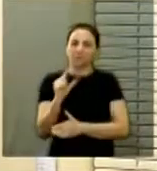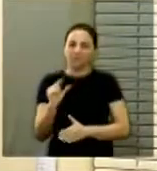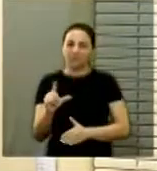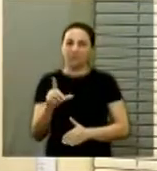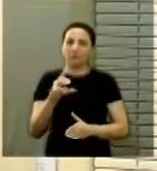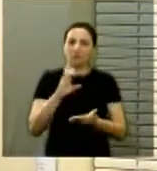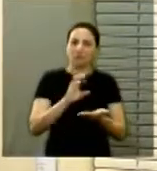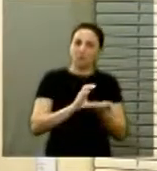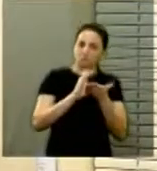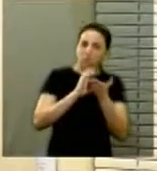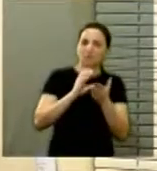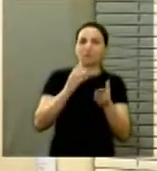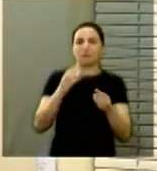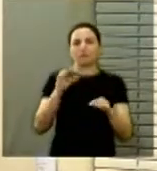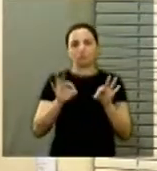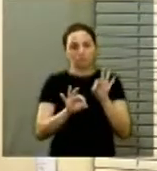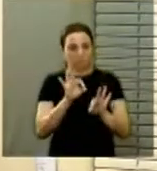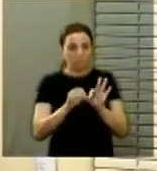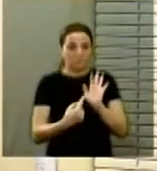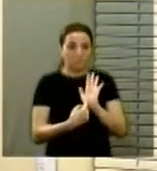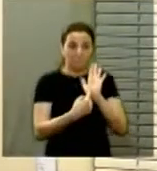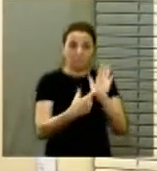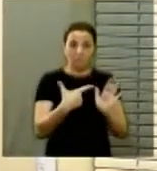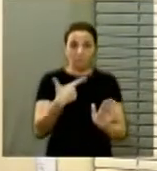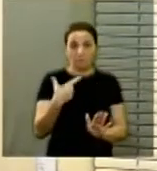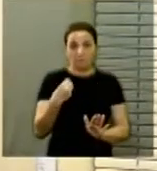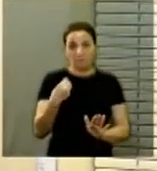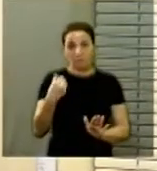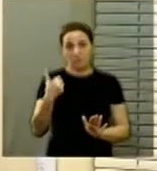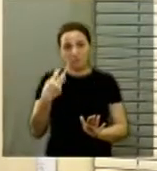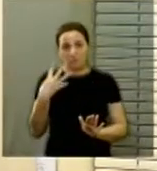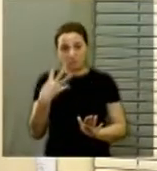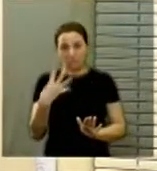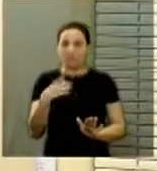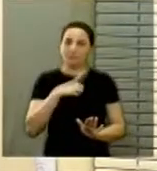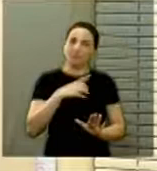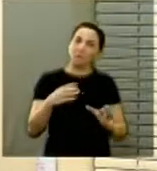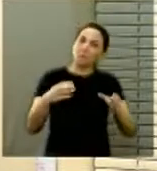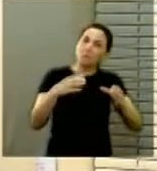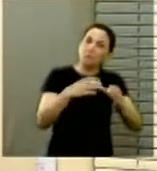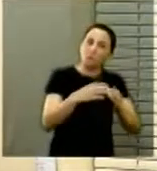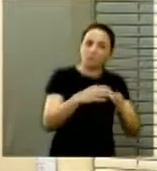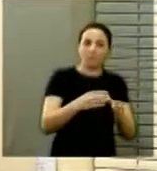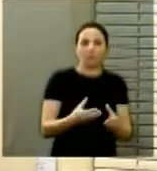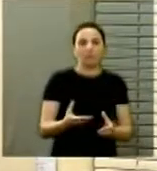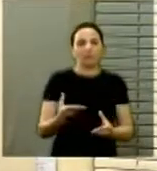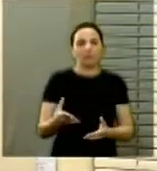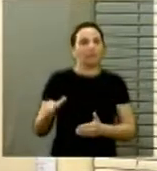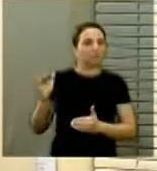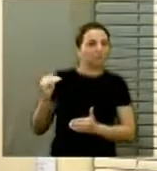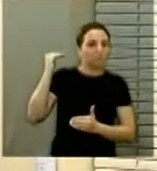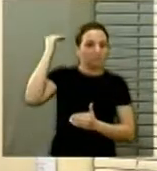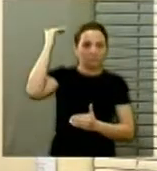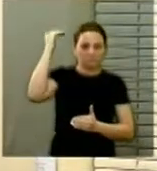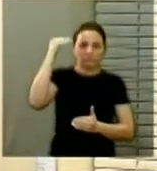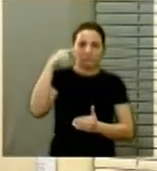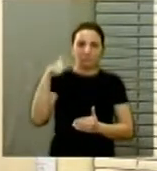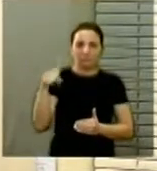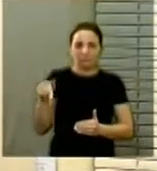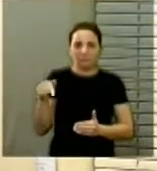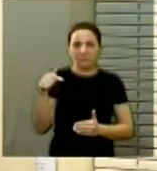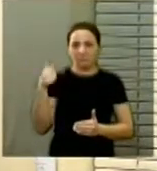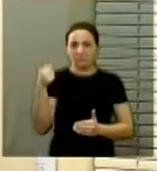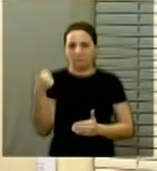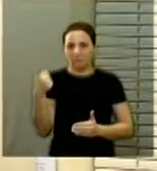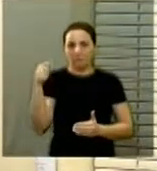o Conselho Nacional de Justiça, aponta que, em 2014, chegamos a uma população carcerária adulta de quase 715 mil